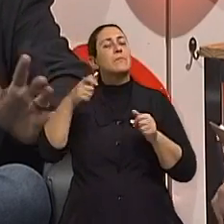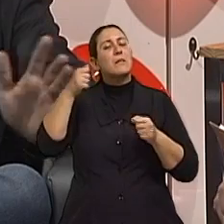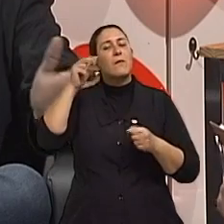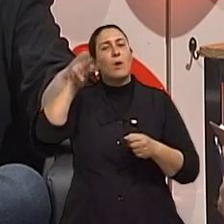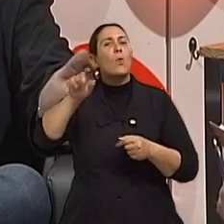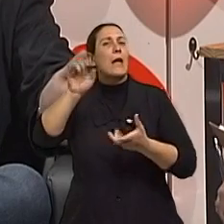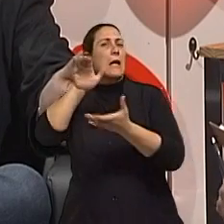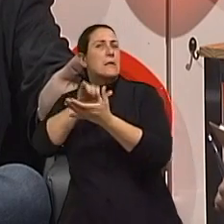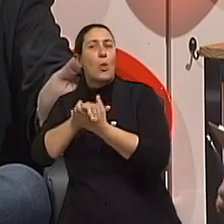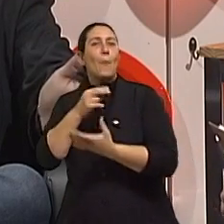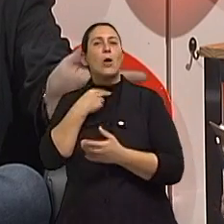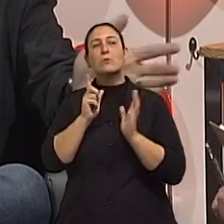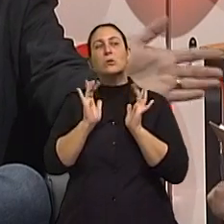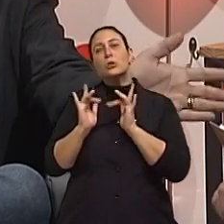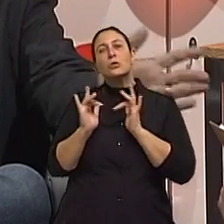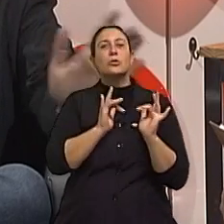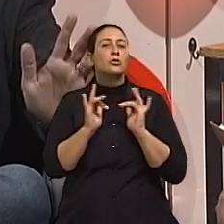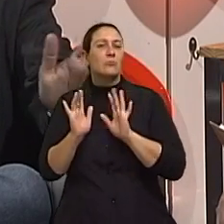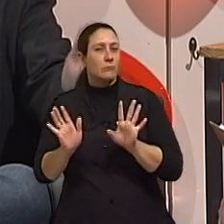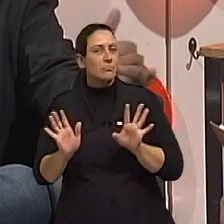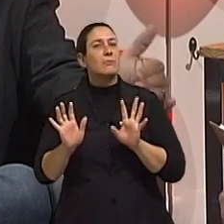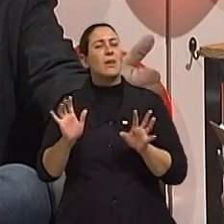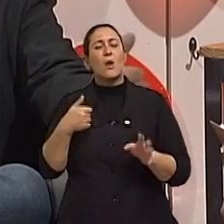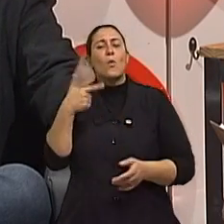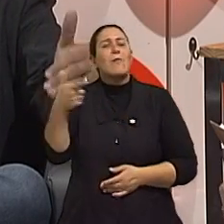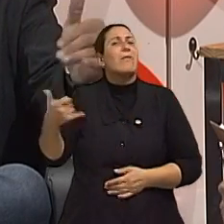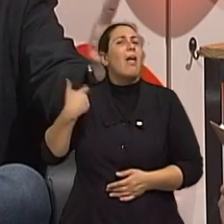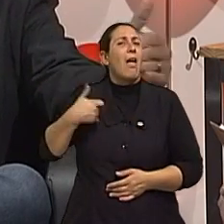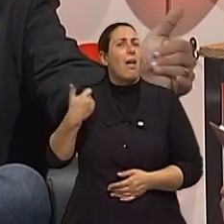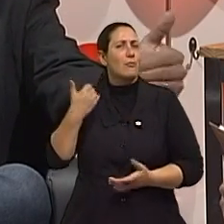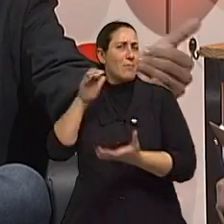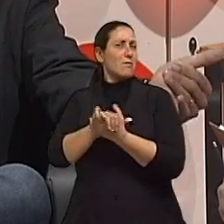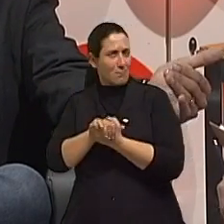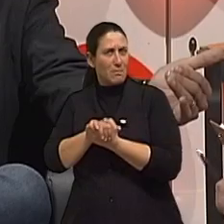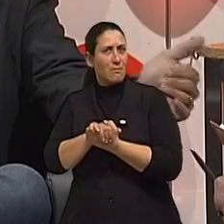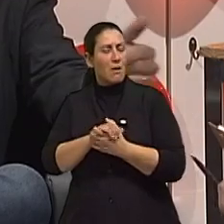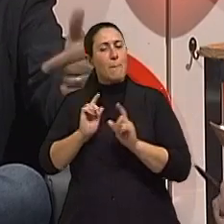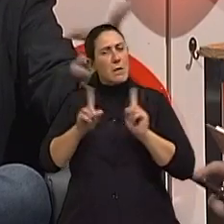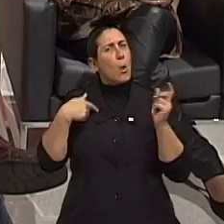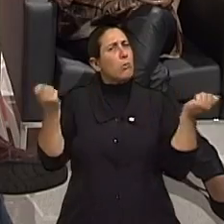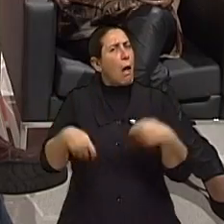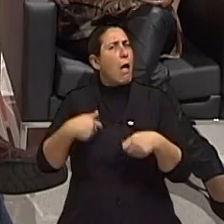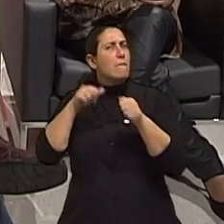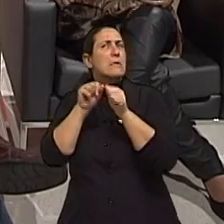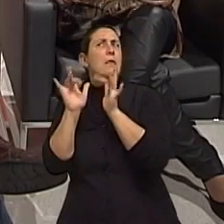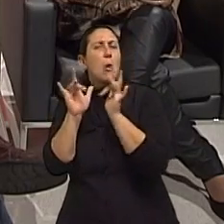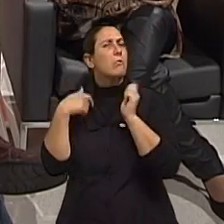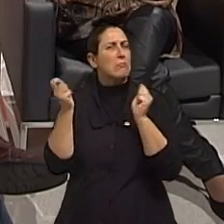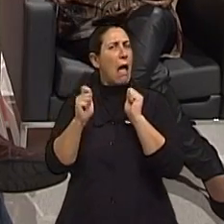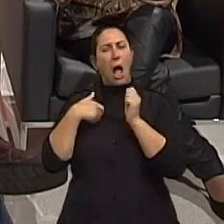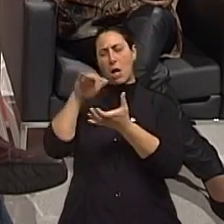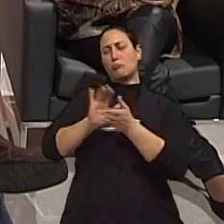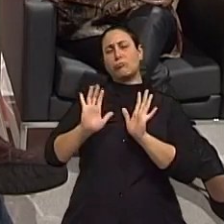que casar que não pode ficar de namorinho. Um outro casal pode dizer, eu não tenho mais idade para casar, mas eu posso fazer namorinho. E que tem São valores. São valores.